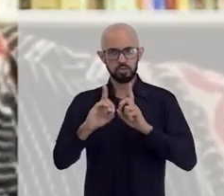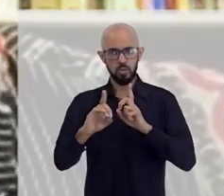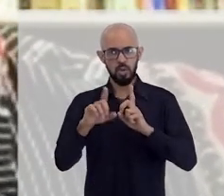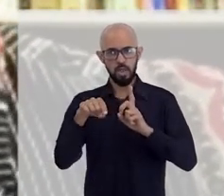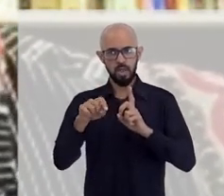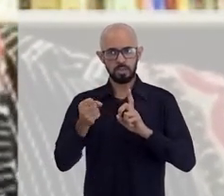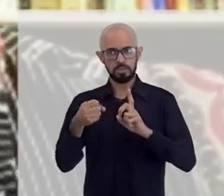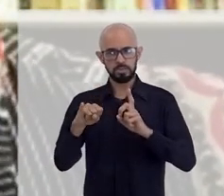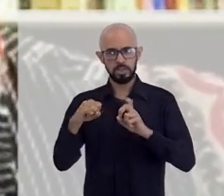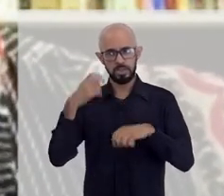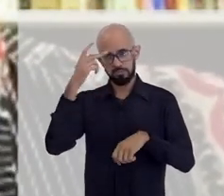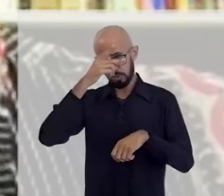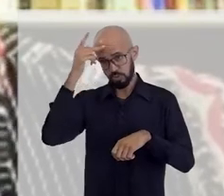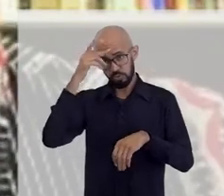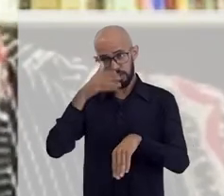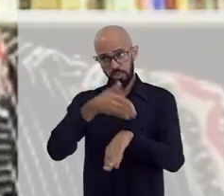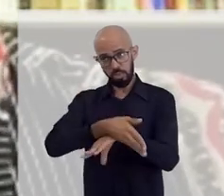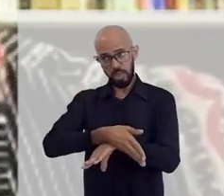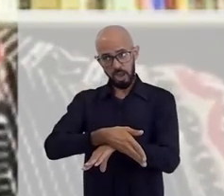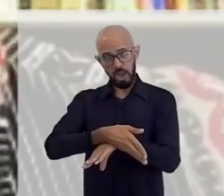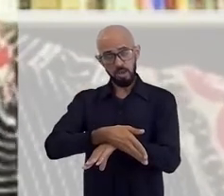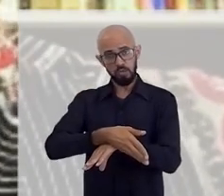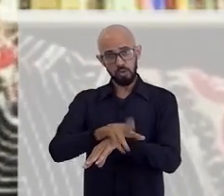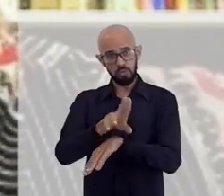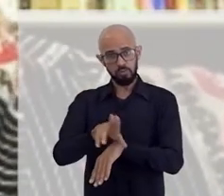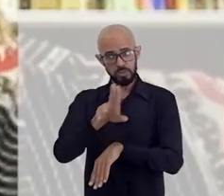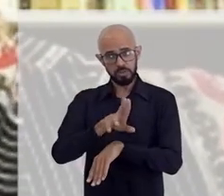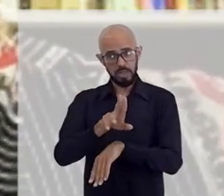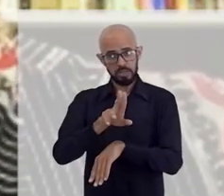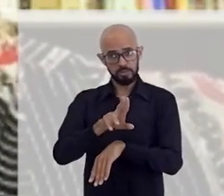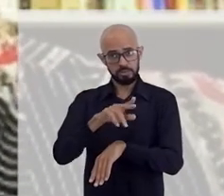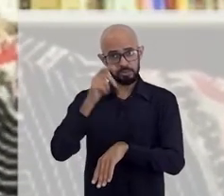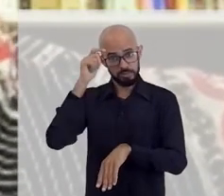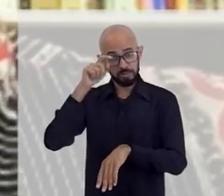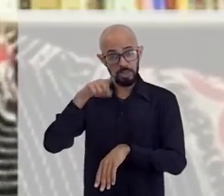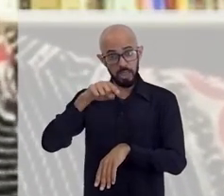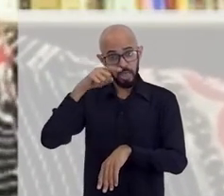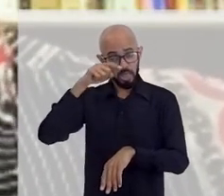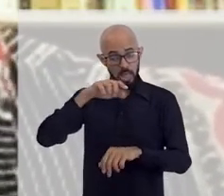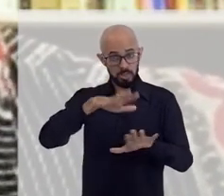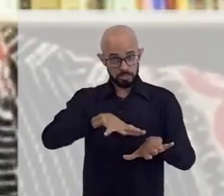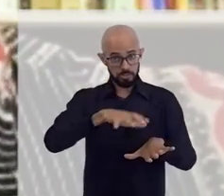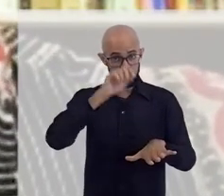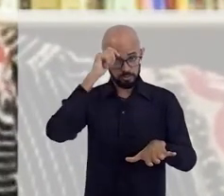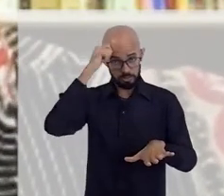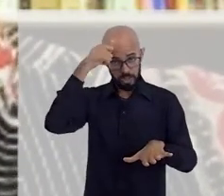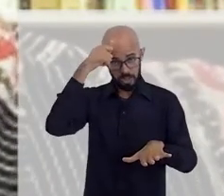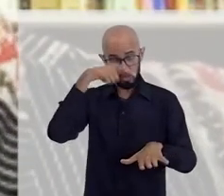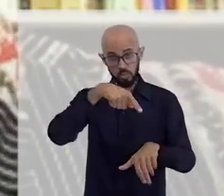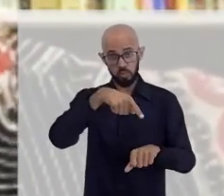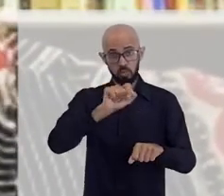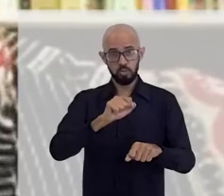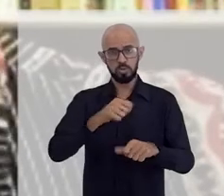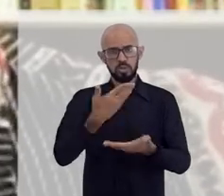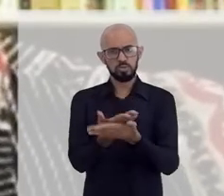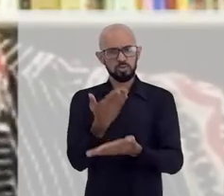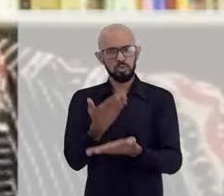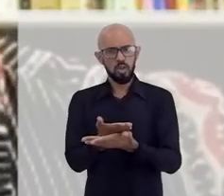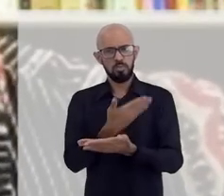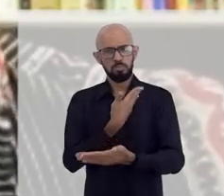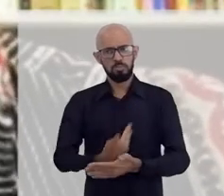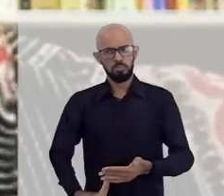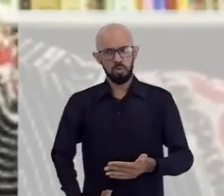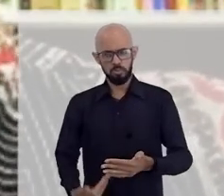era se as pessoas que entravam na universidade, na sua grande maioria, são pessoas negras, né? Que são das escolas públicas,